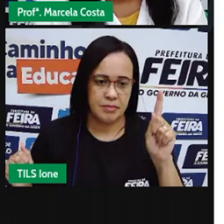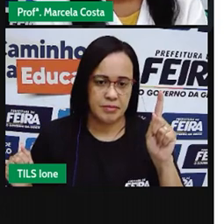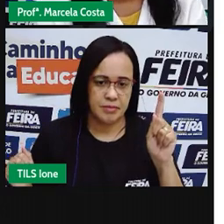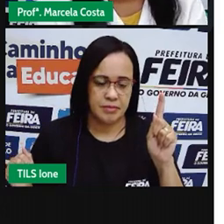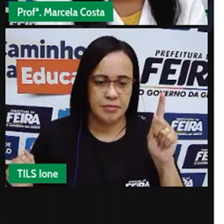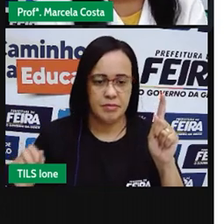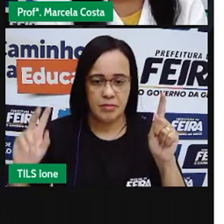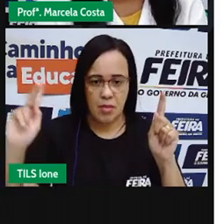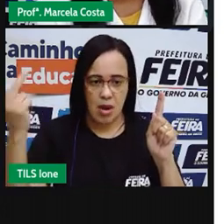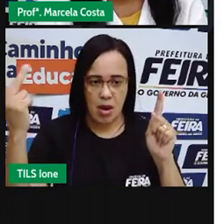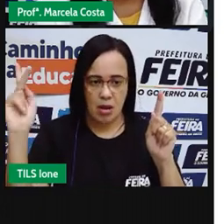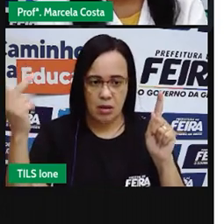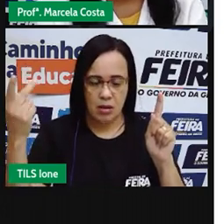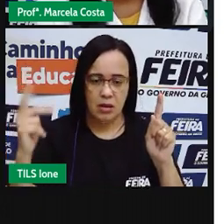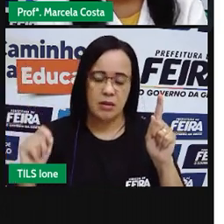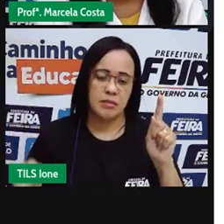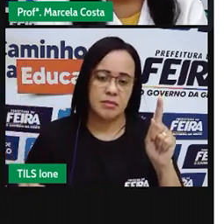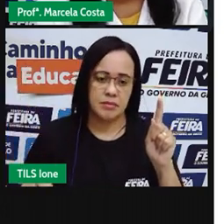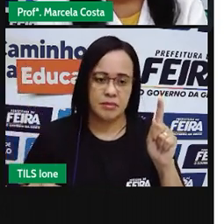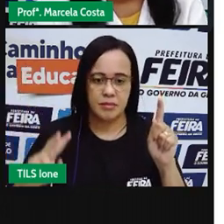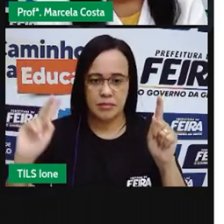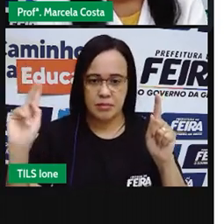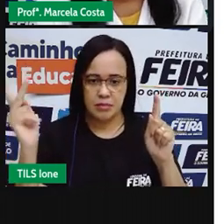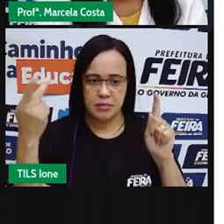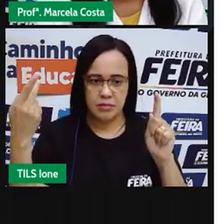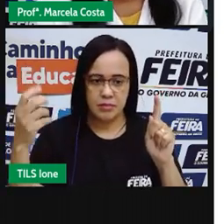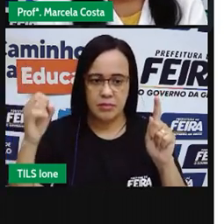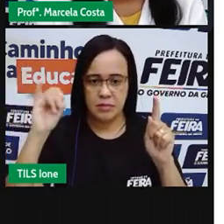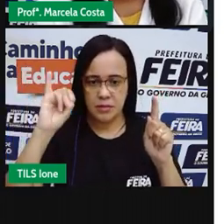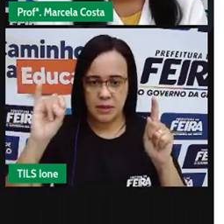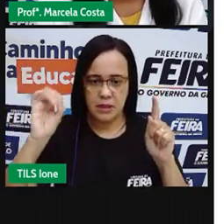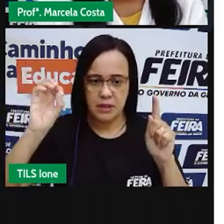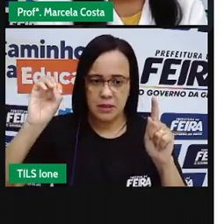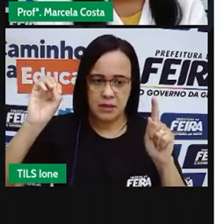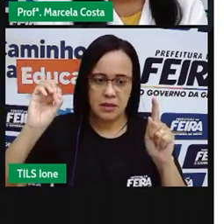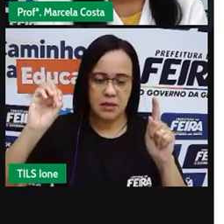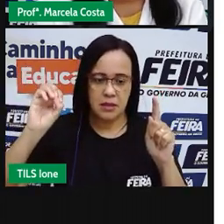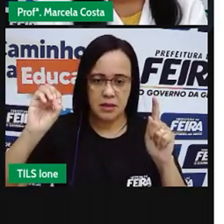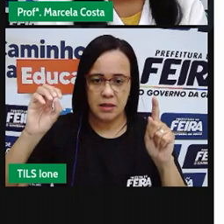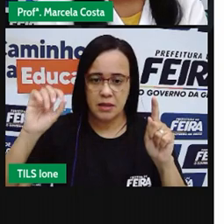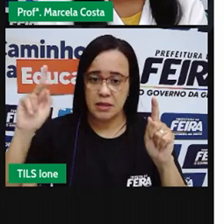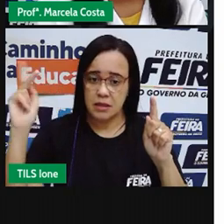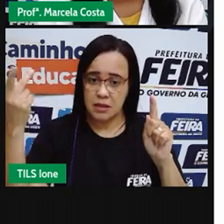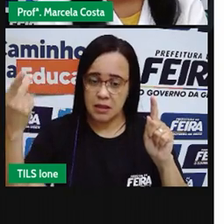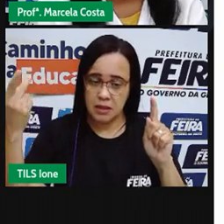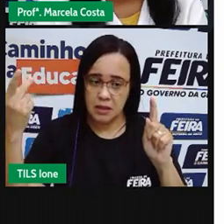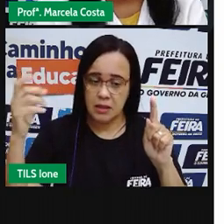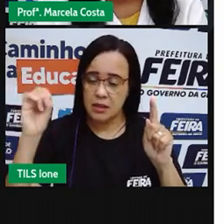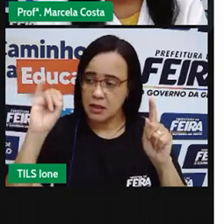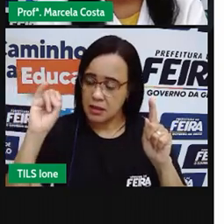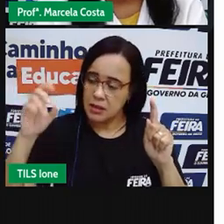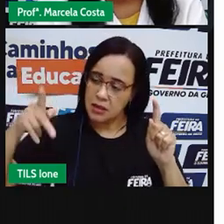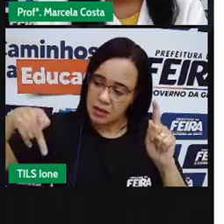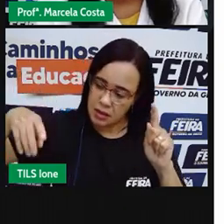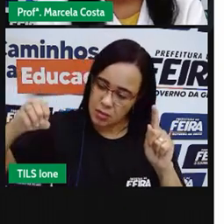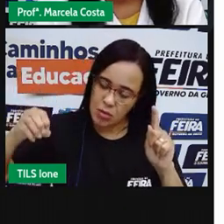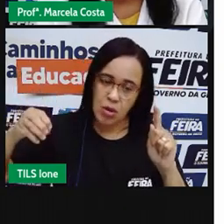Vem a letra H. Que a gente pode escrever a palavra hipopótamo.